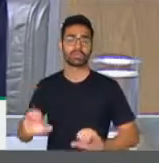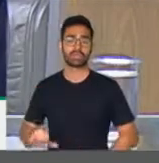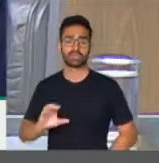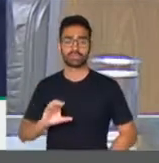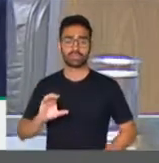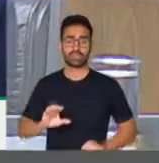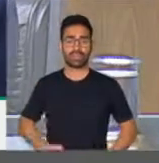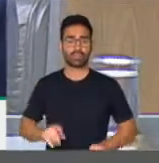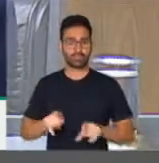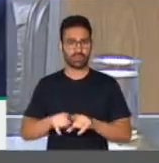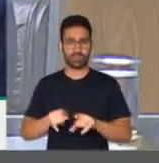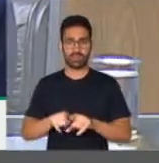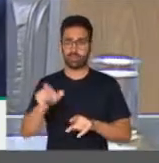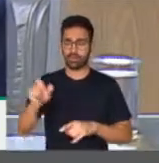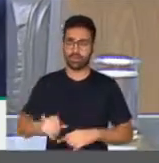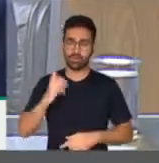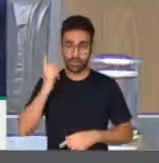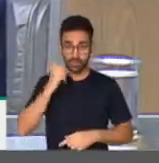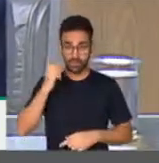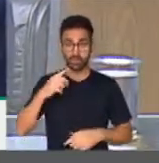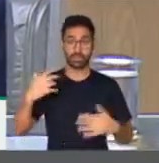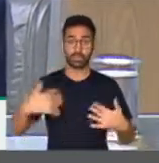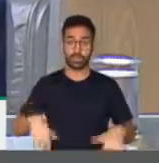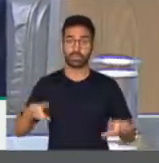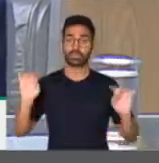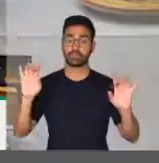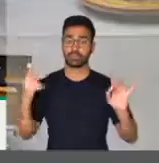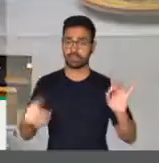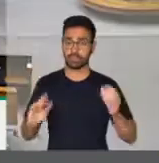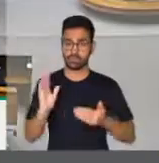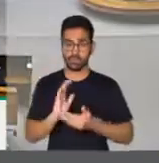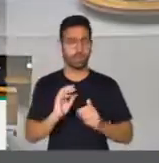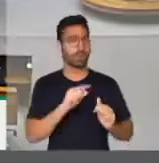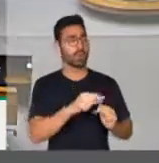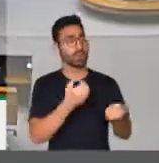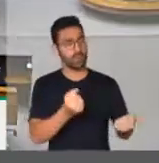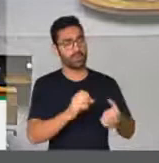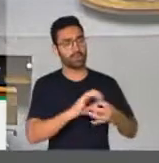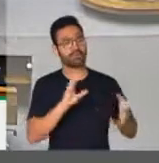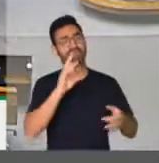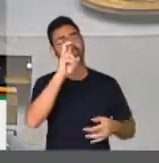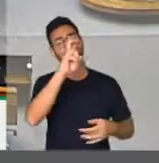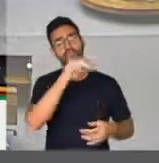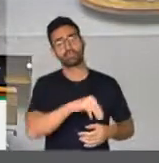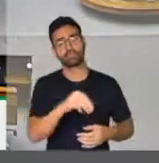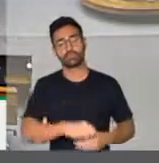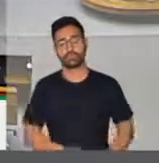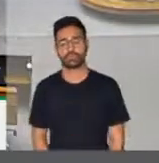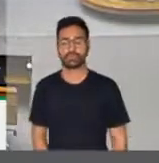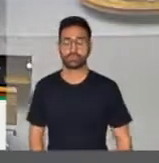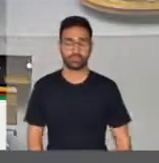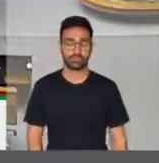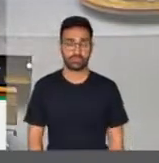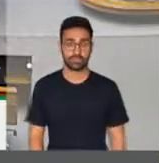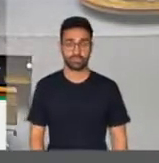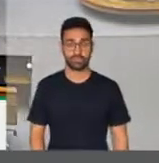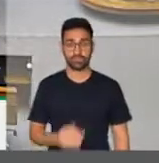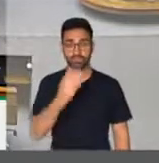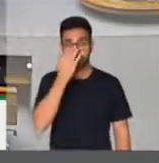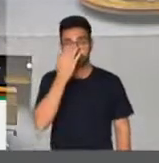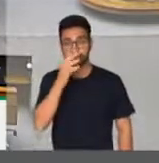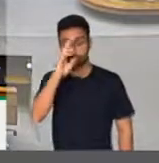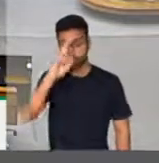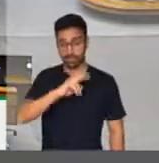...parlamentar nessa casa. Com a palavra, Roberto Lucena, por cinco minutos. Muito obrigado. Senhor presidente, ilustre deputado Marquezelli,